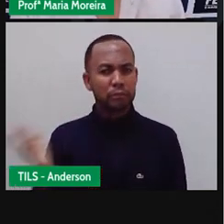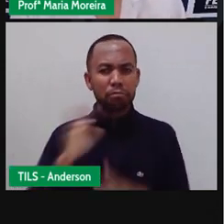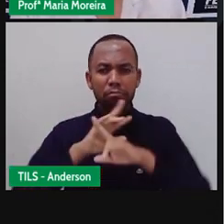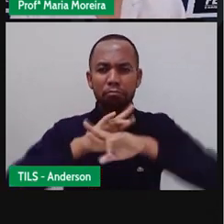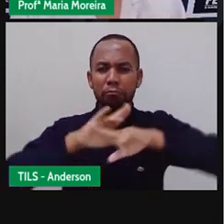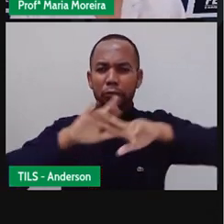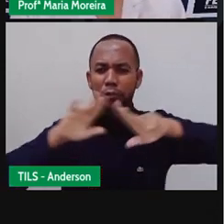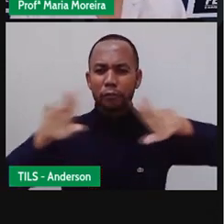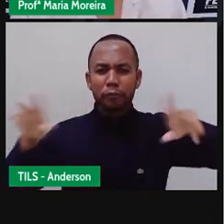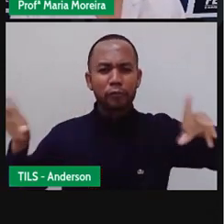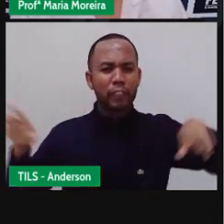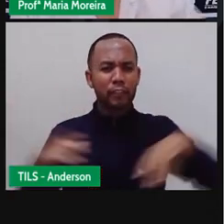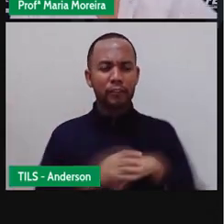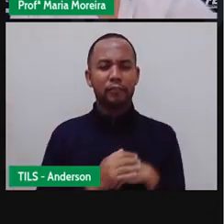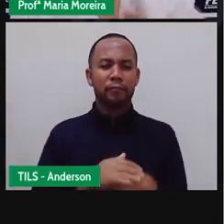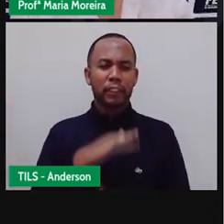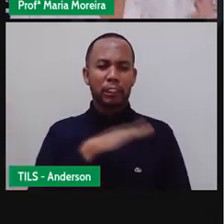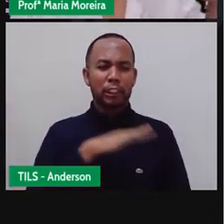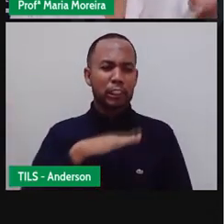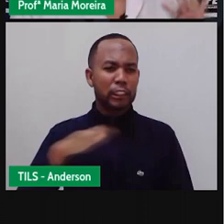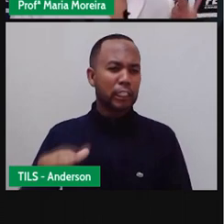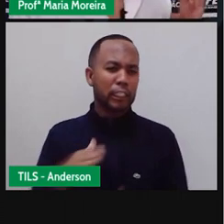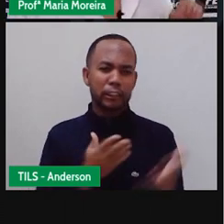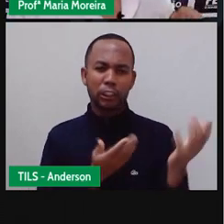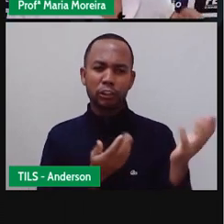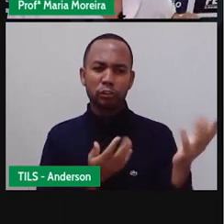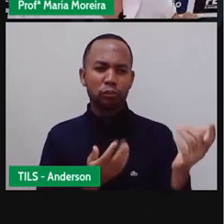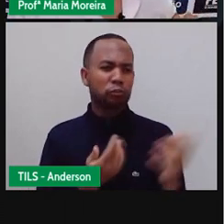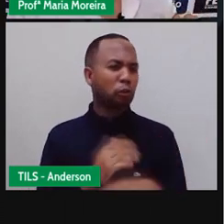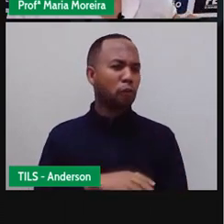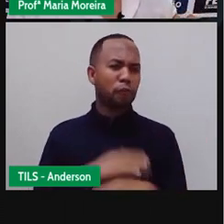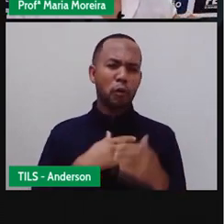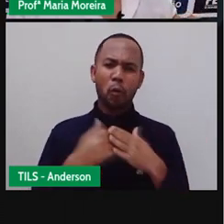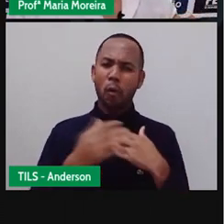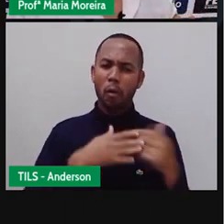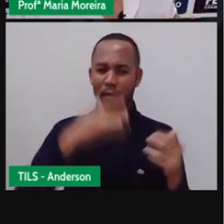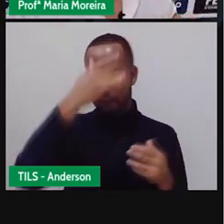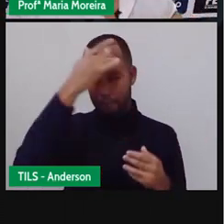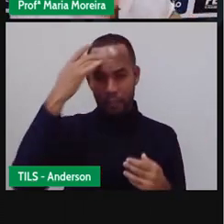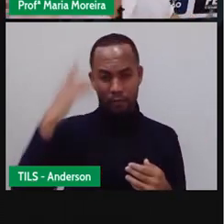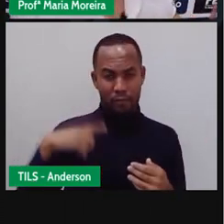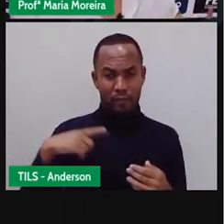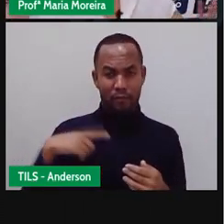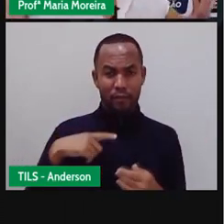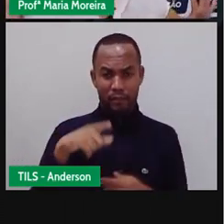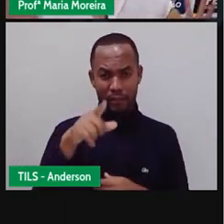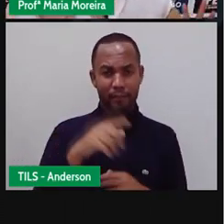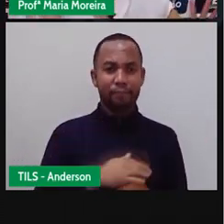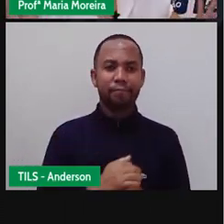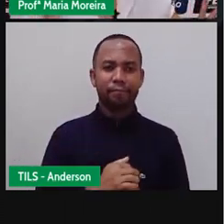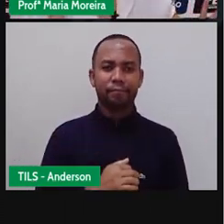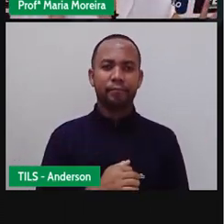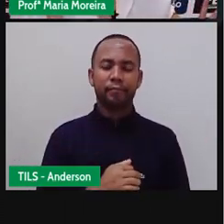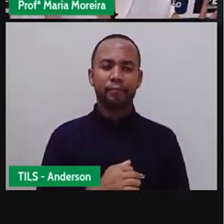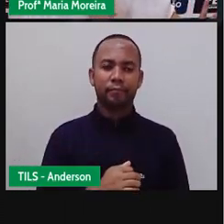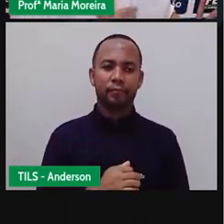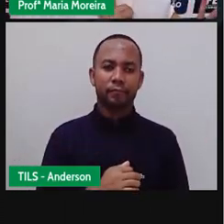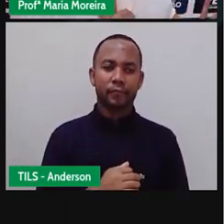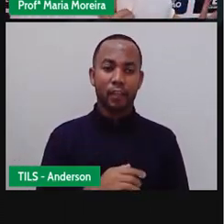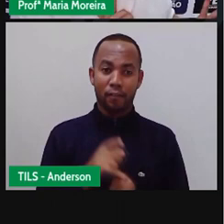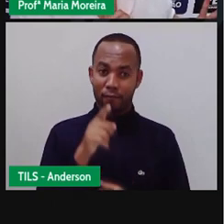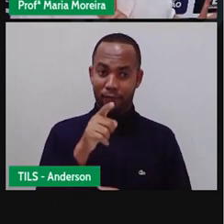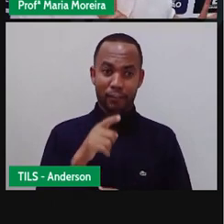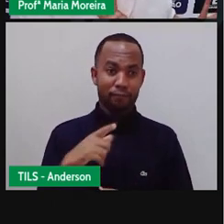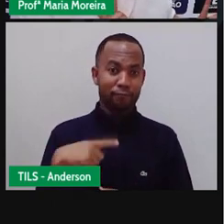Crianças, adolescentes, jovens, adultos. Todo mundo tem uma conta em uma dessas aí. Eu tenho em todas. Que fique claro. E